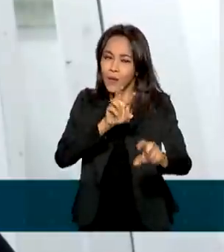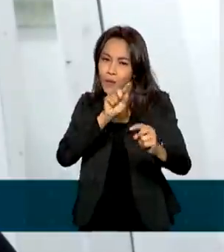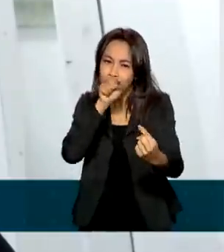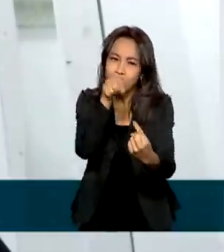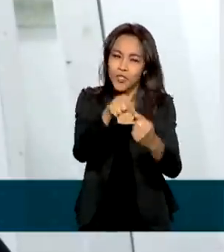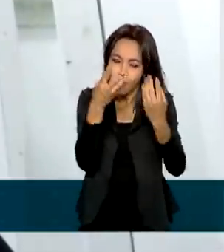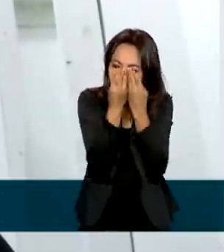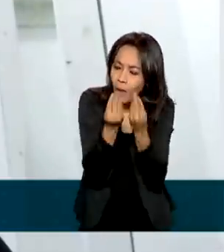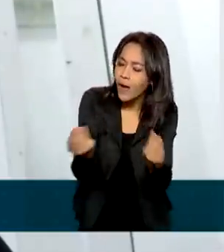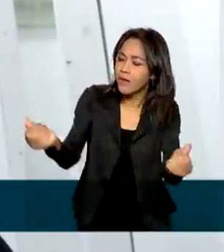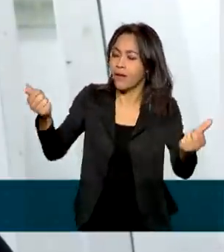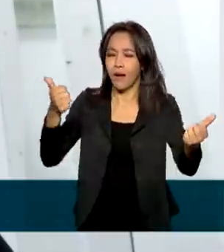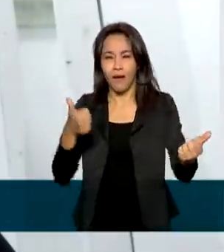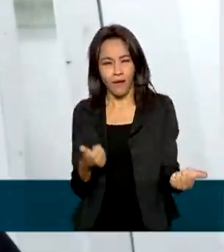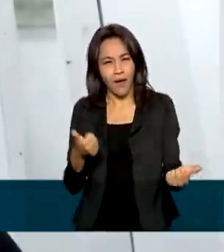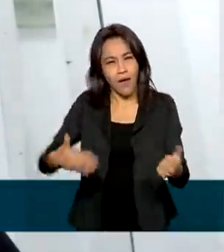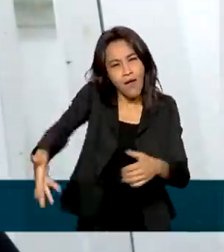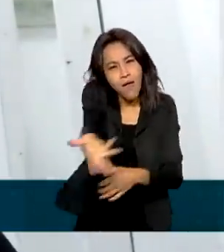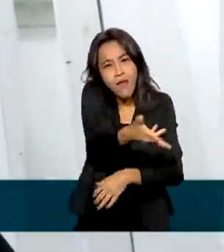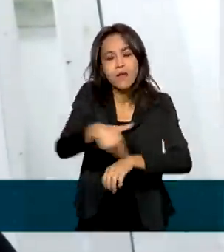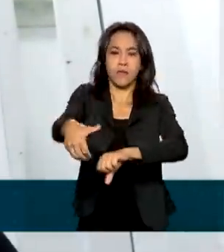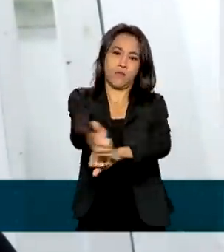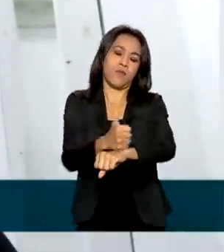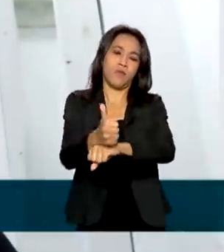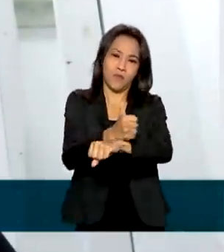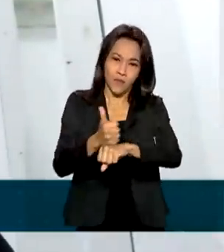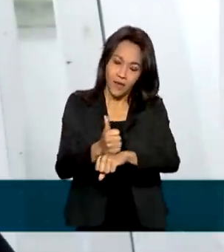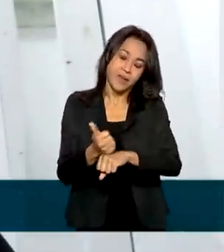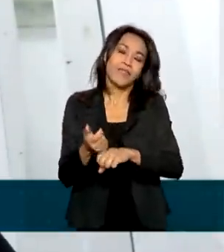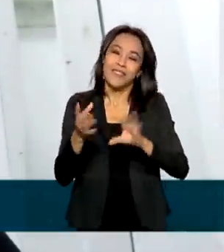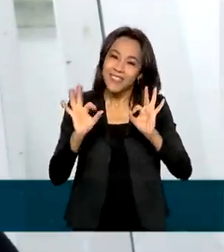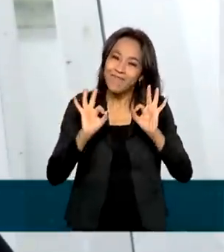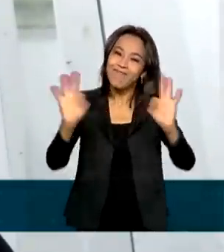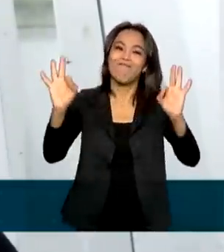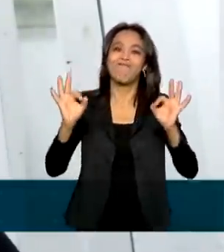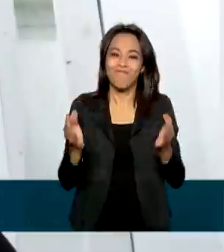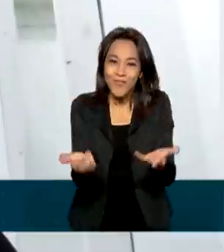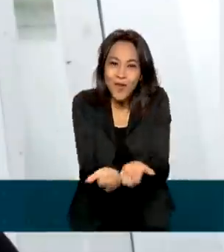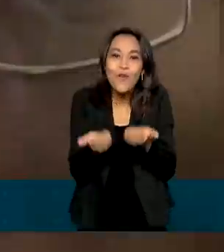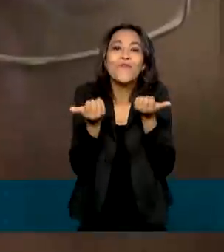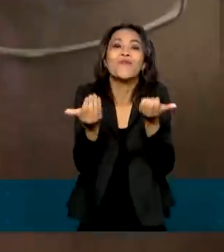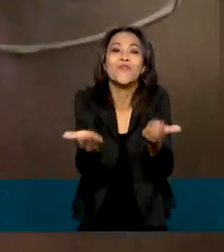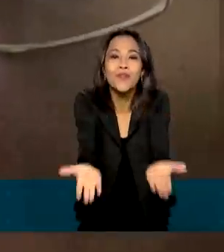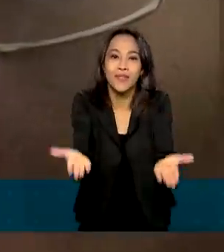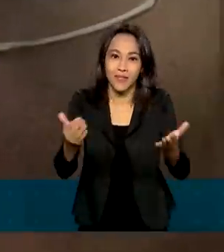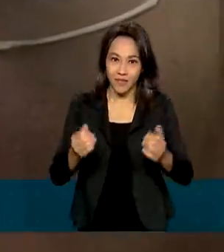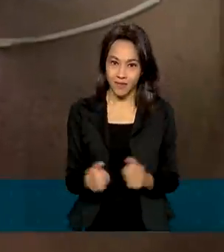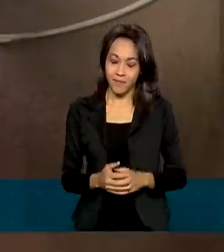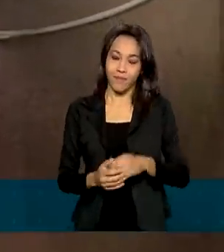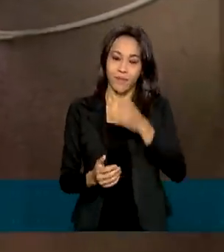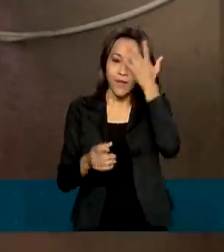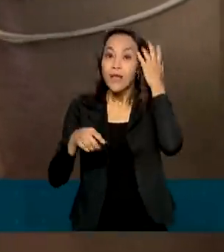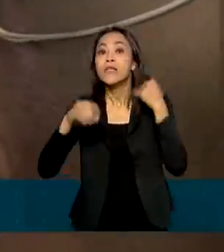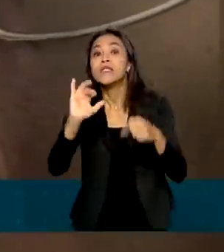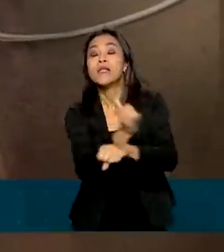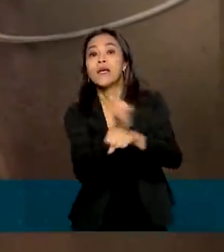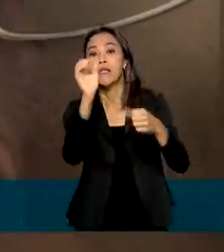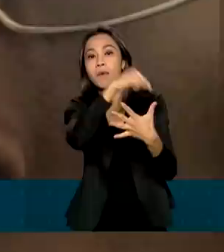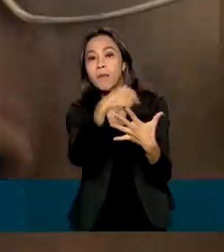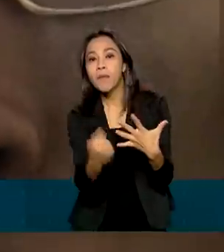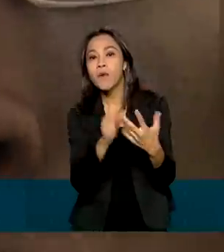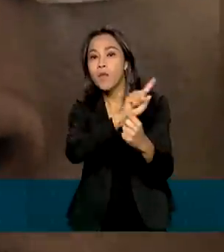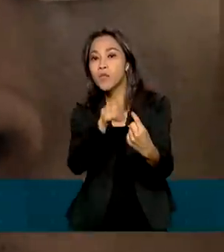cada vez mais esses profissionais e, consequentemente, os serviços que são oferecidos. Iniciativas que têm o objetivo de